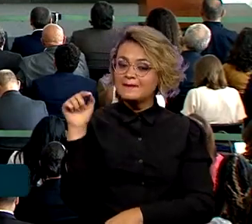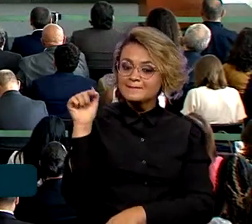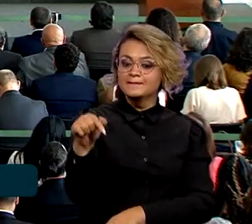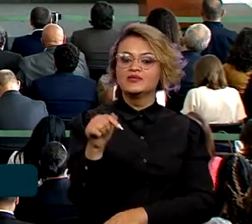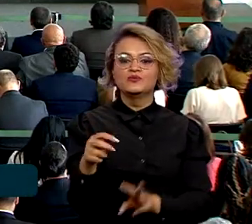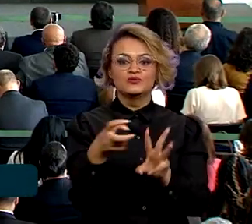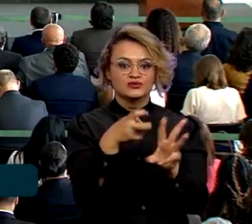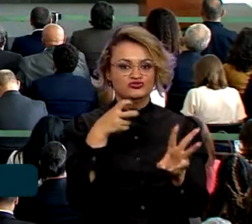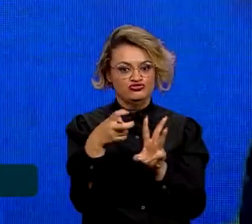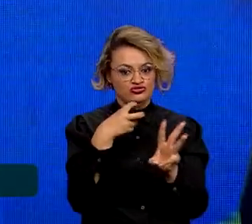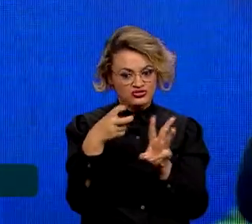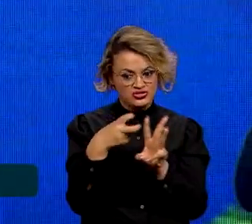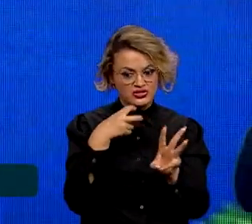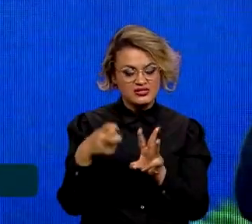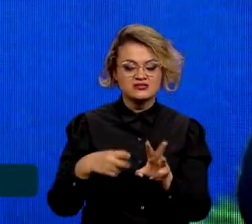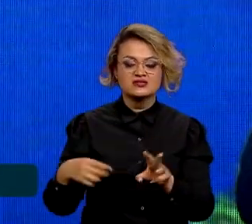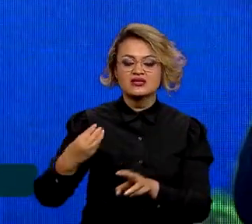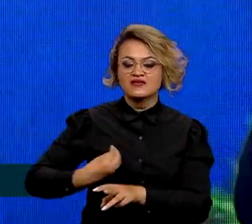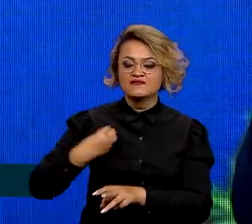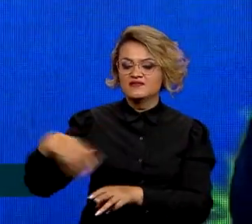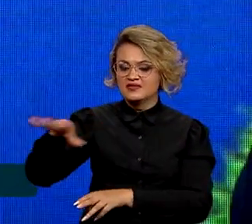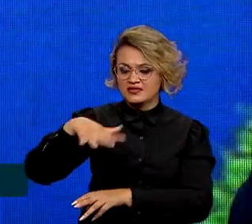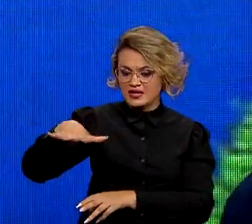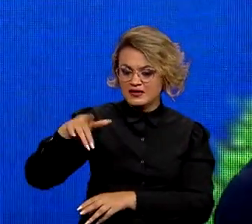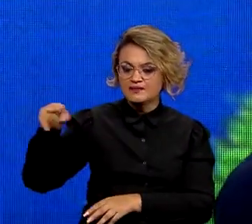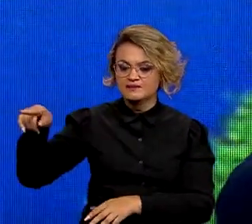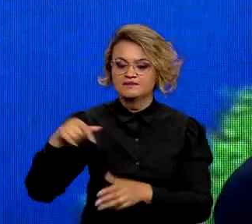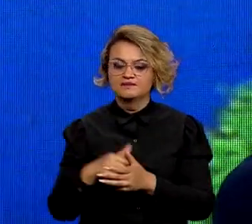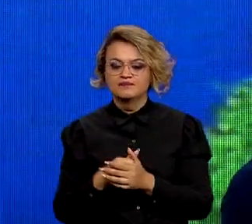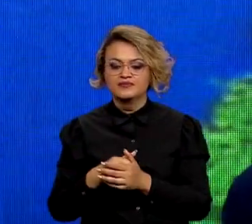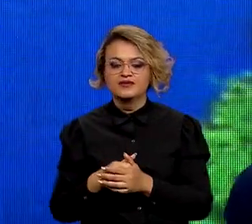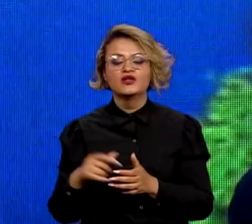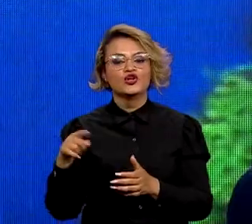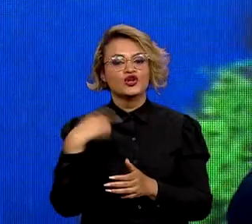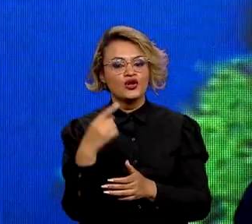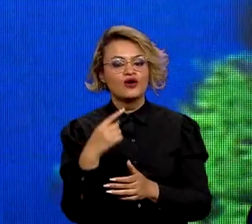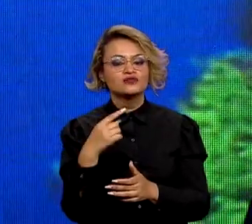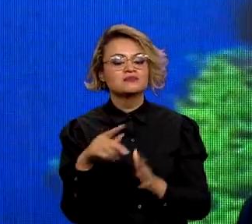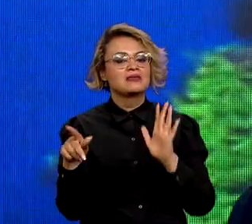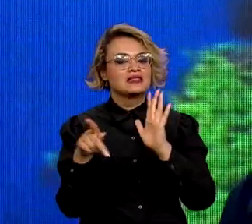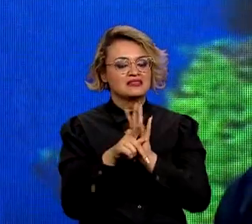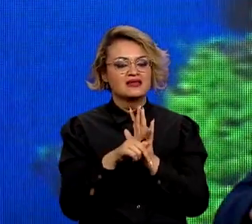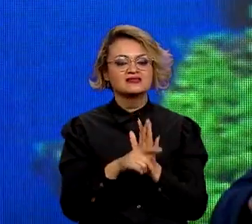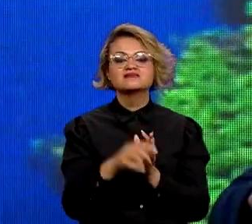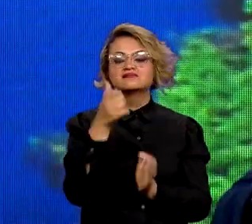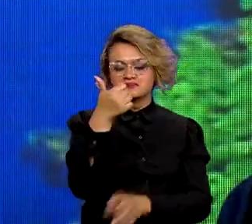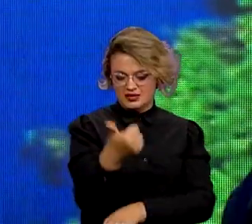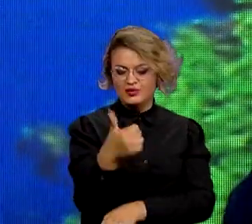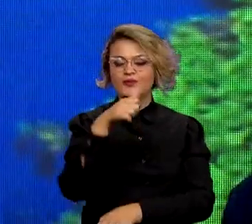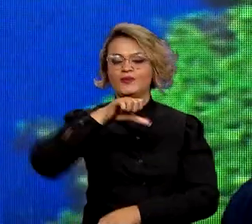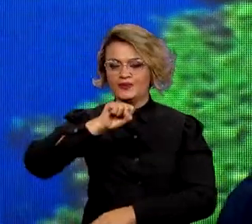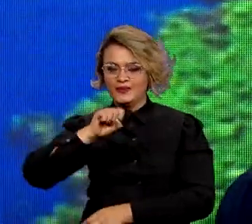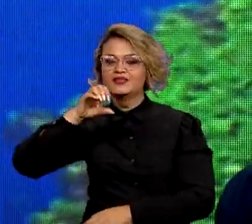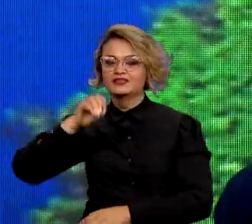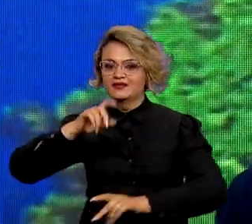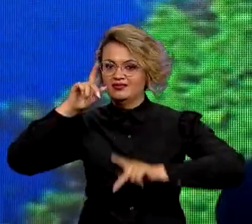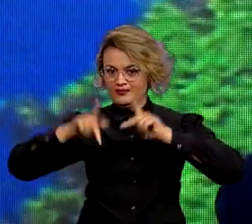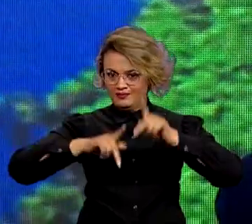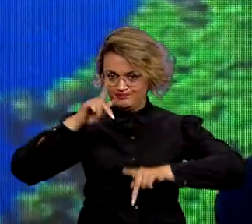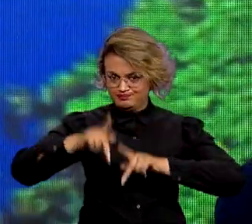indígenas vivendo na região. Pertencemos a 180 povos.